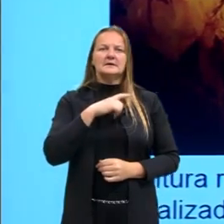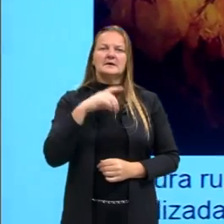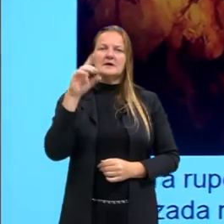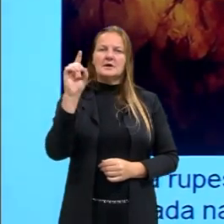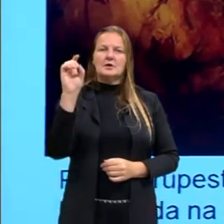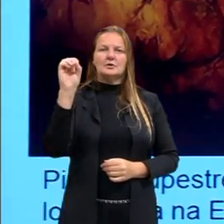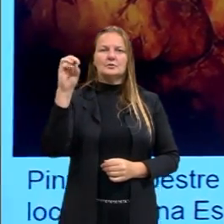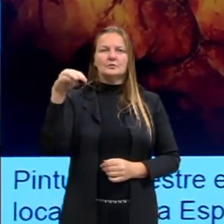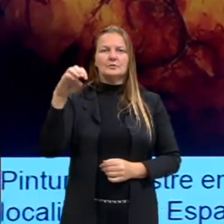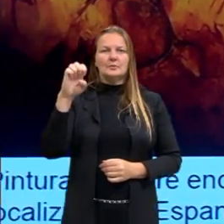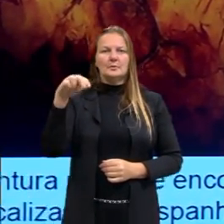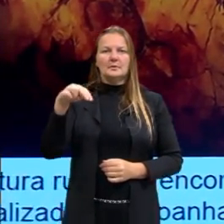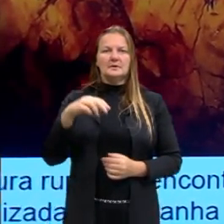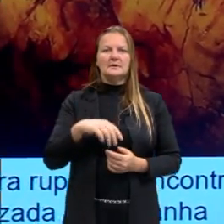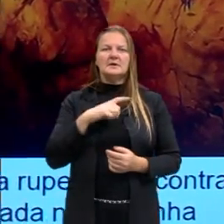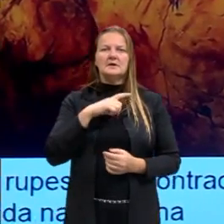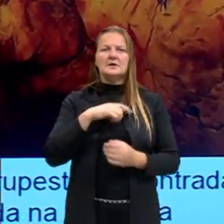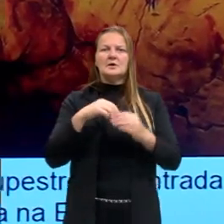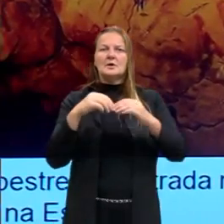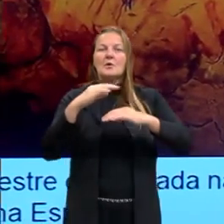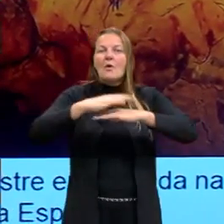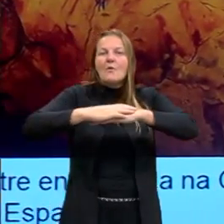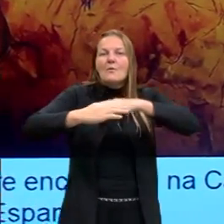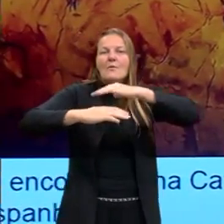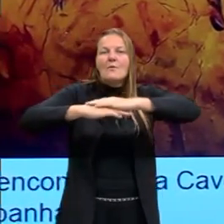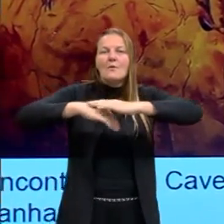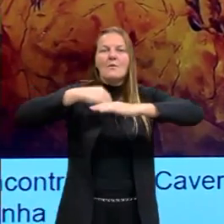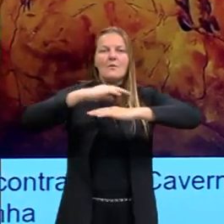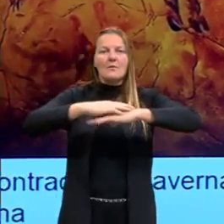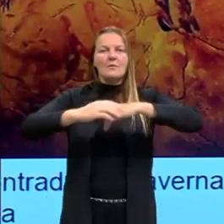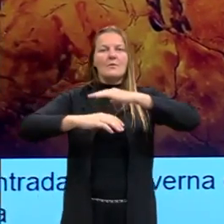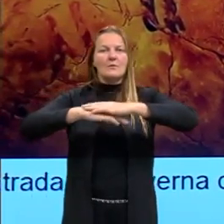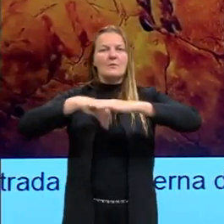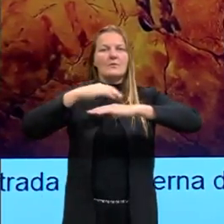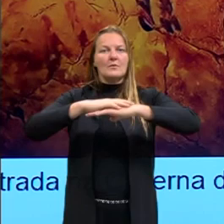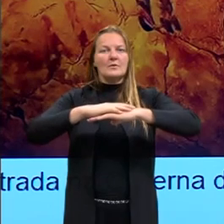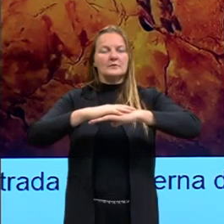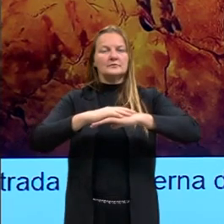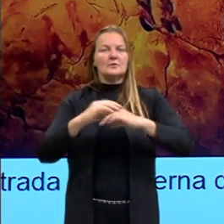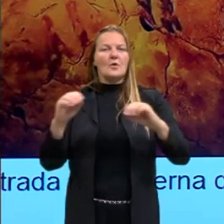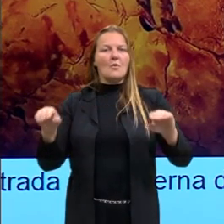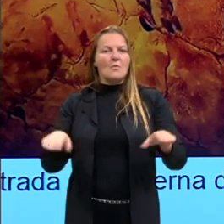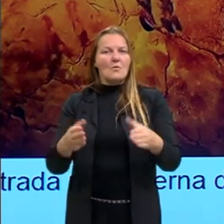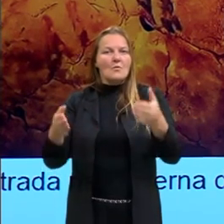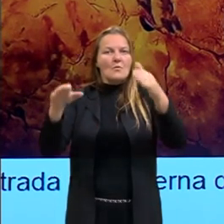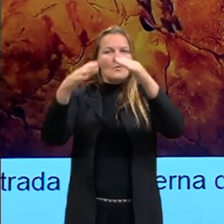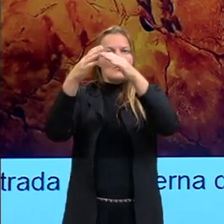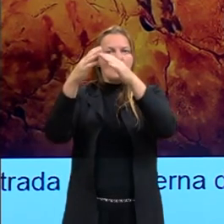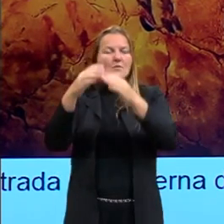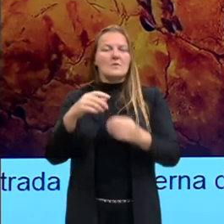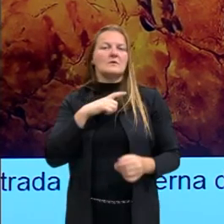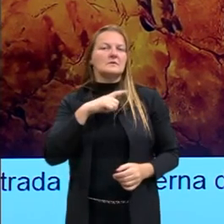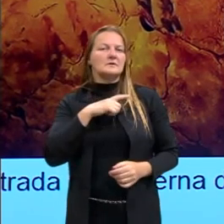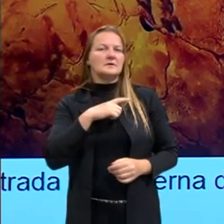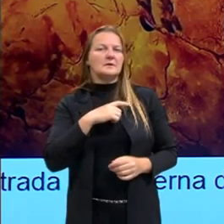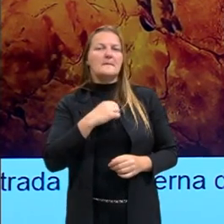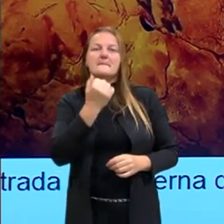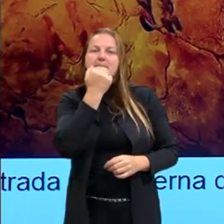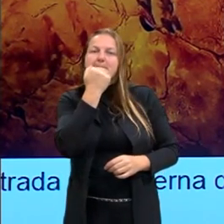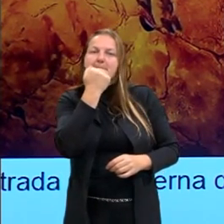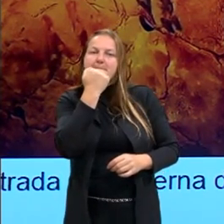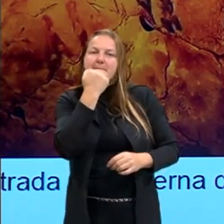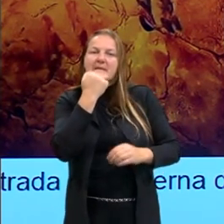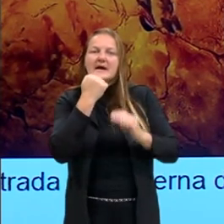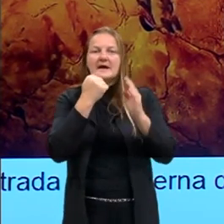essa construção, então esse monumento megalítico ali que é uma